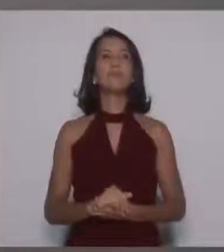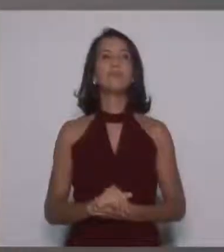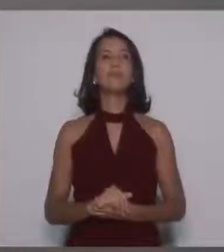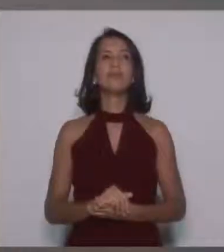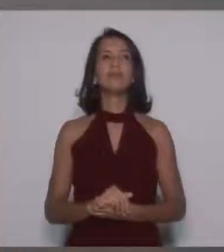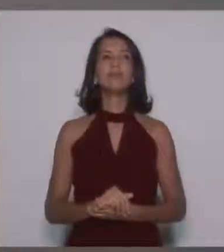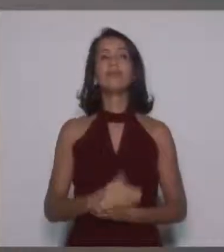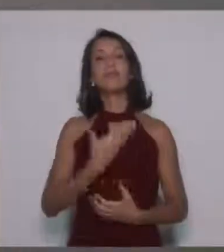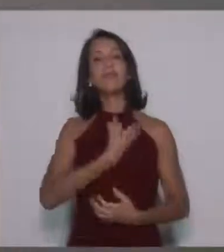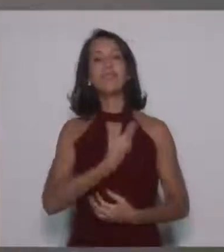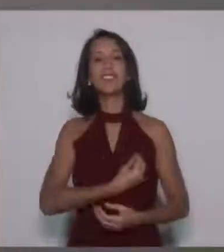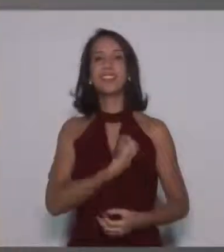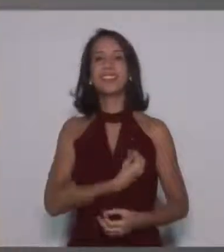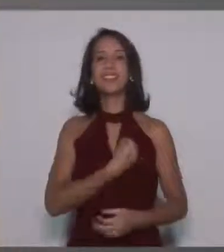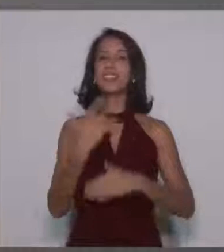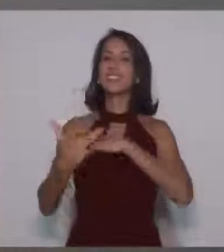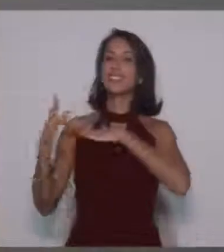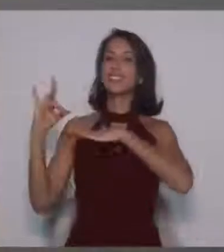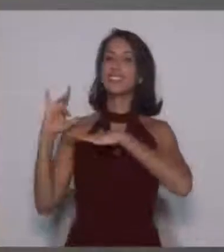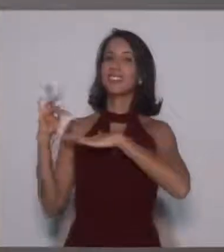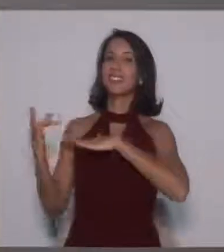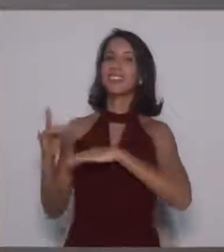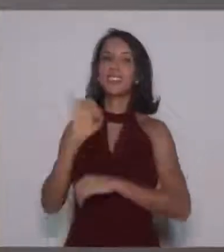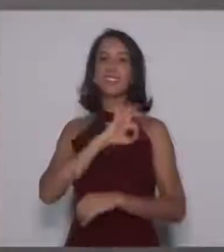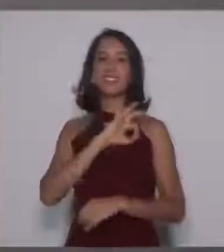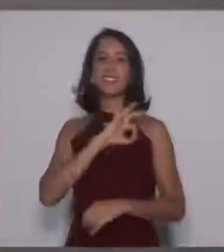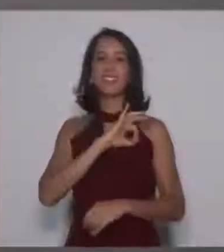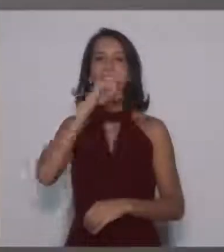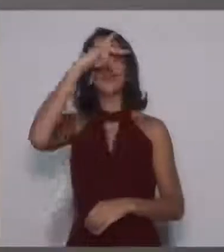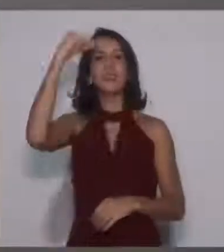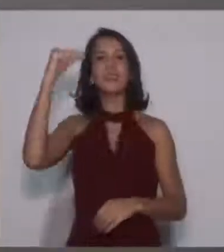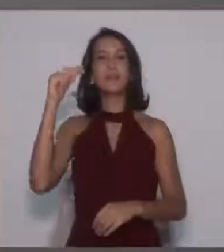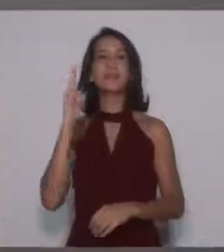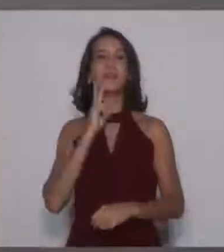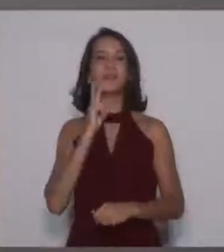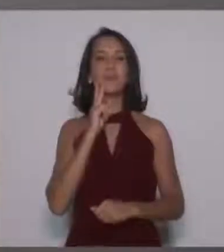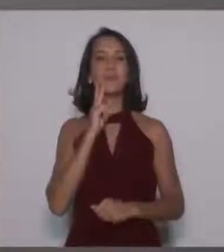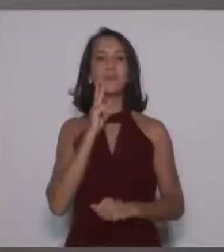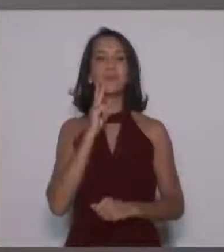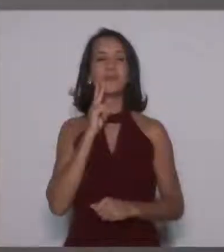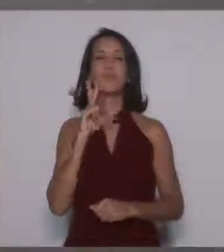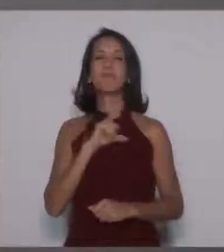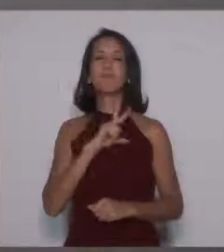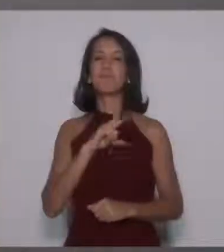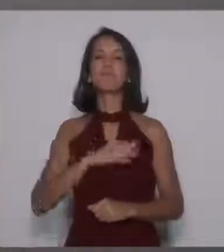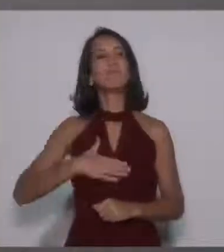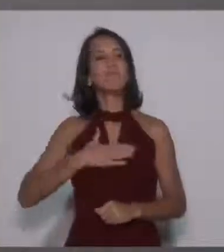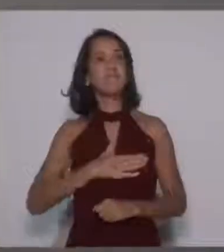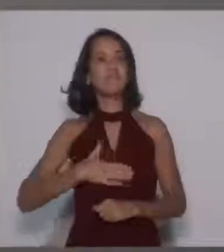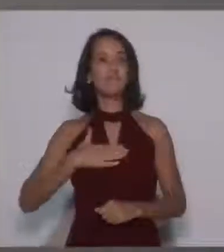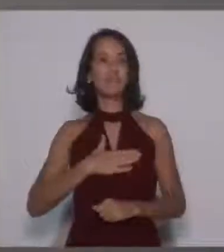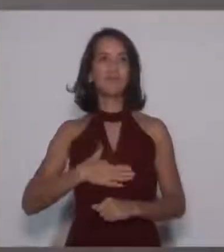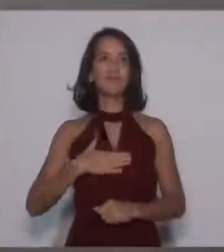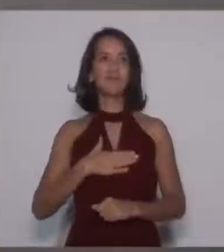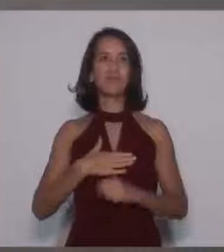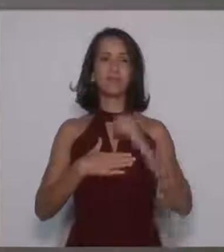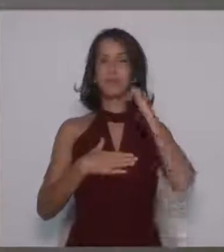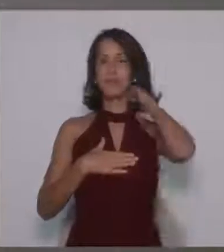Amigos presentes, internautas, guarda municipal. Em particular, eu gostaria de